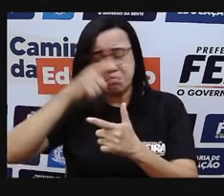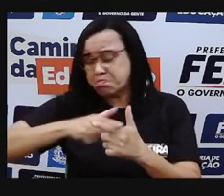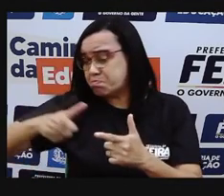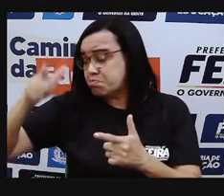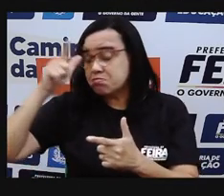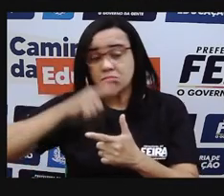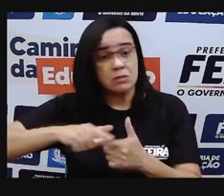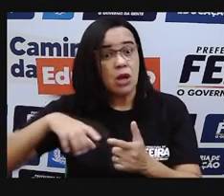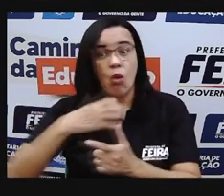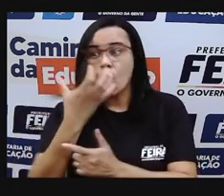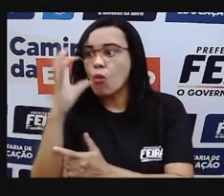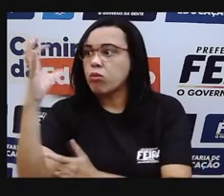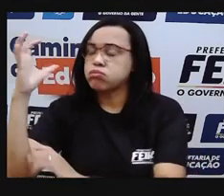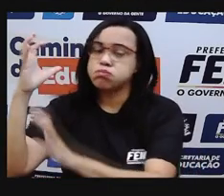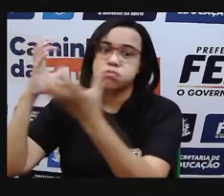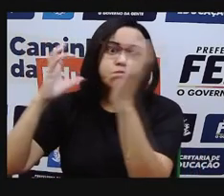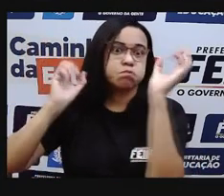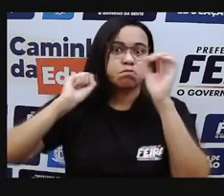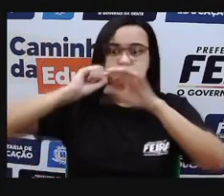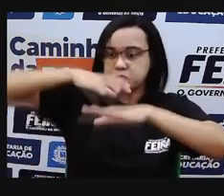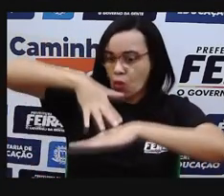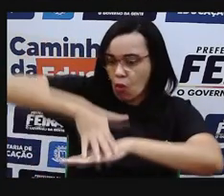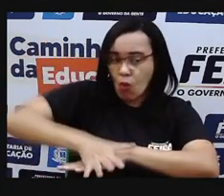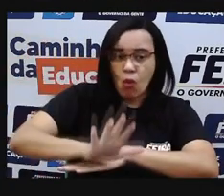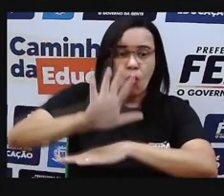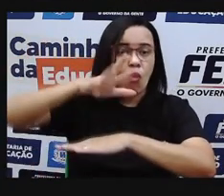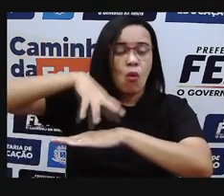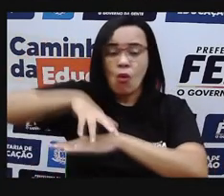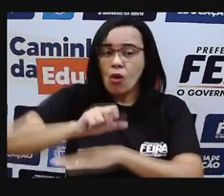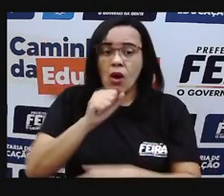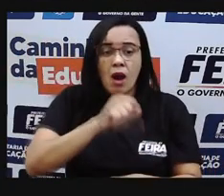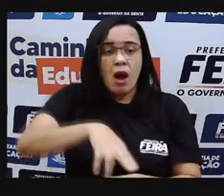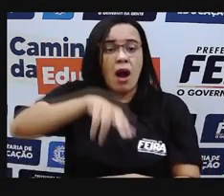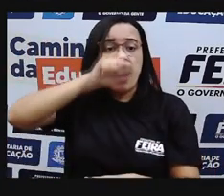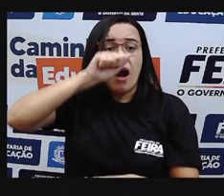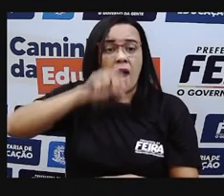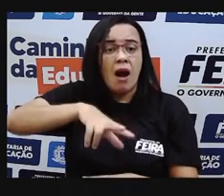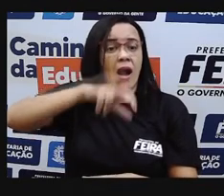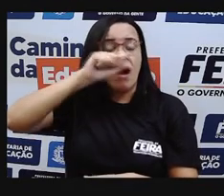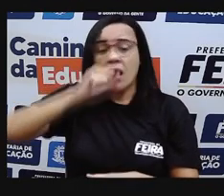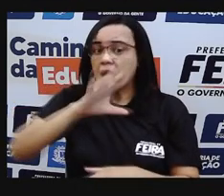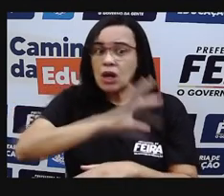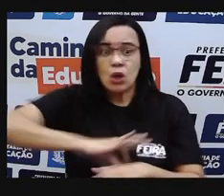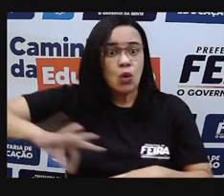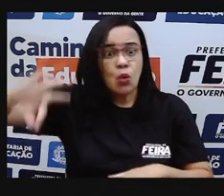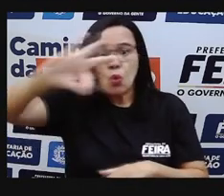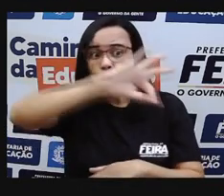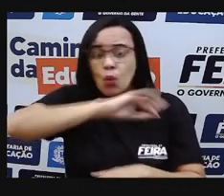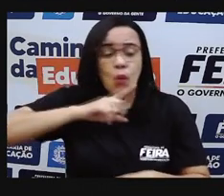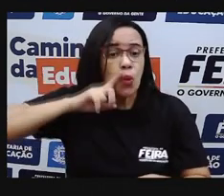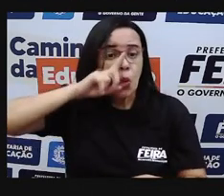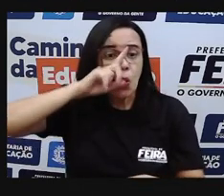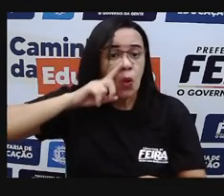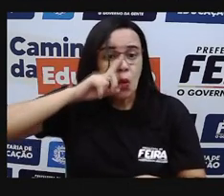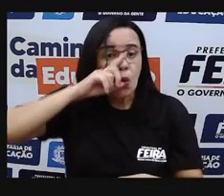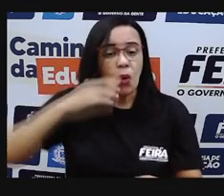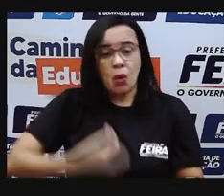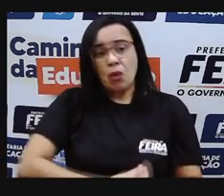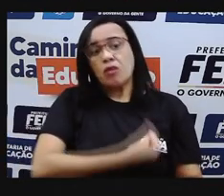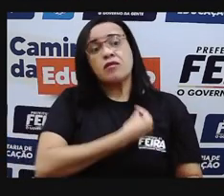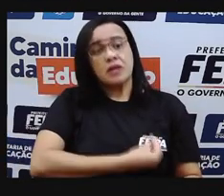ambientais para nós e para todos os seres vivos que aqui habitam no nosso planeta Terra. Tranquilo?